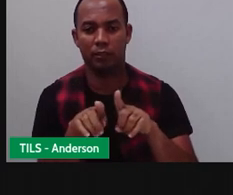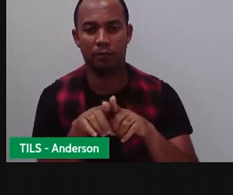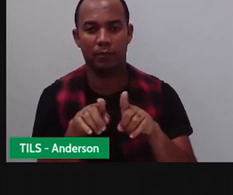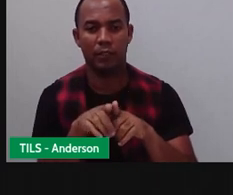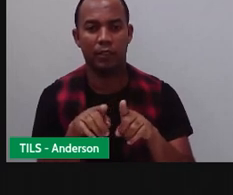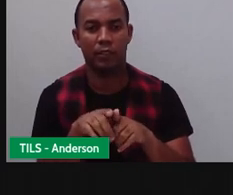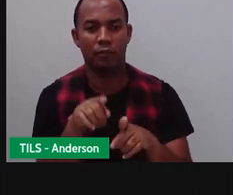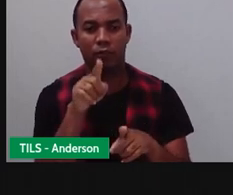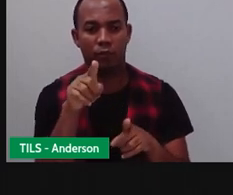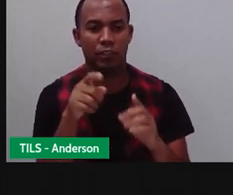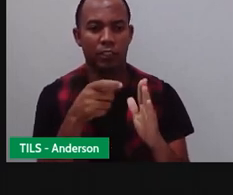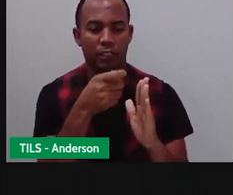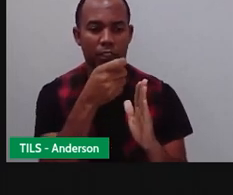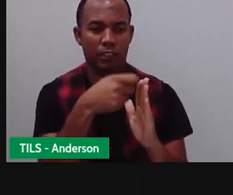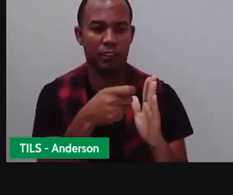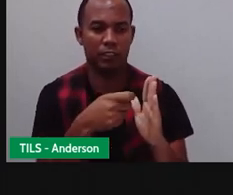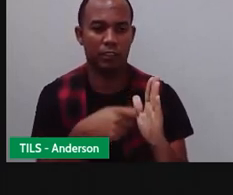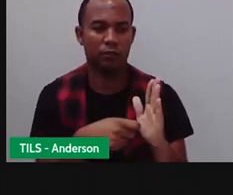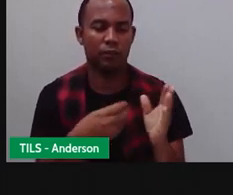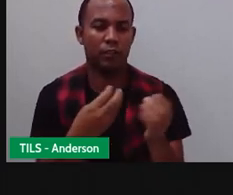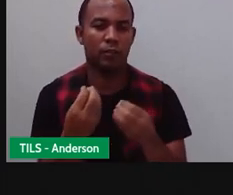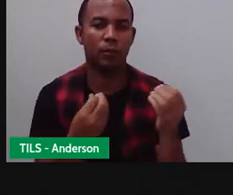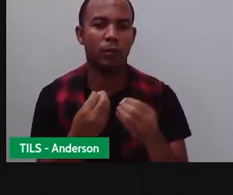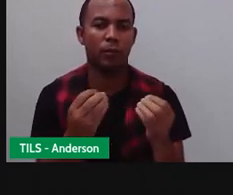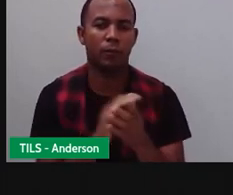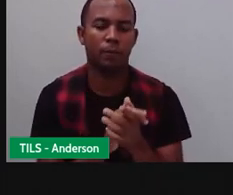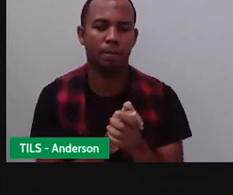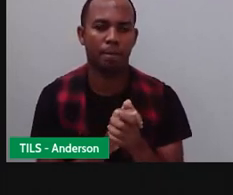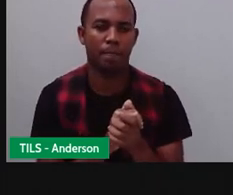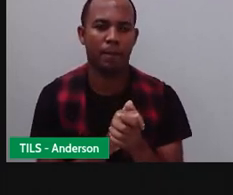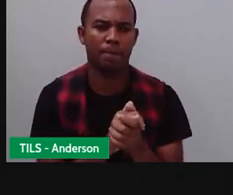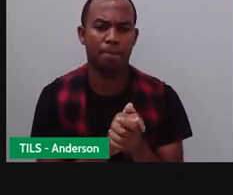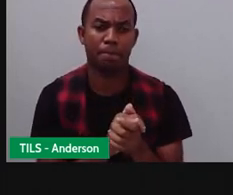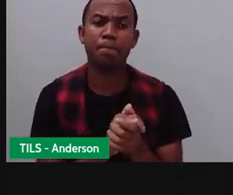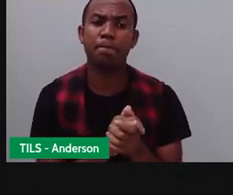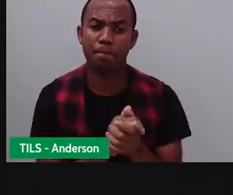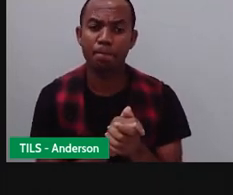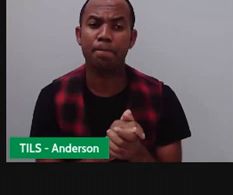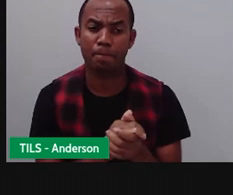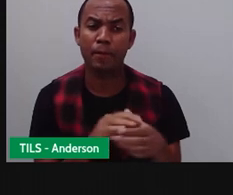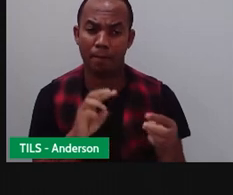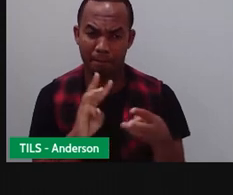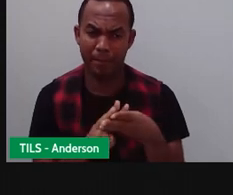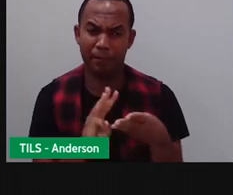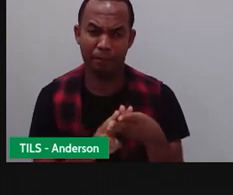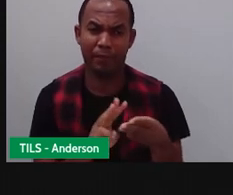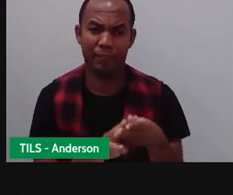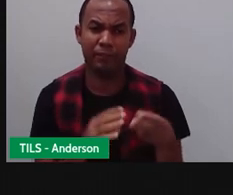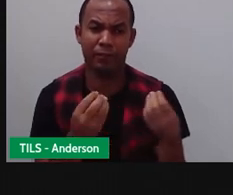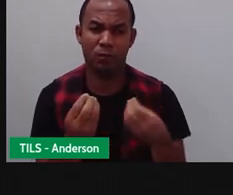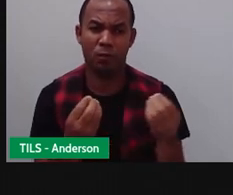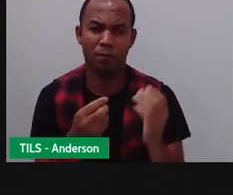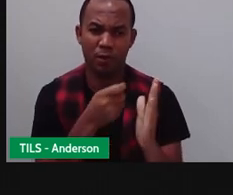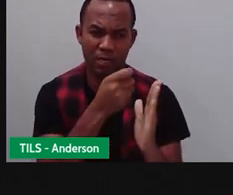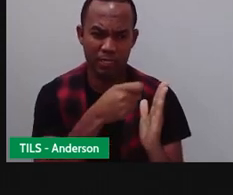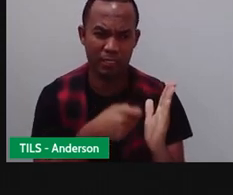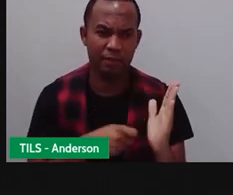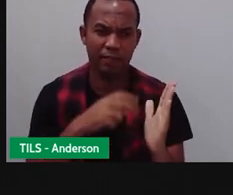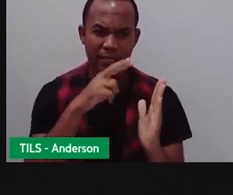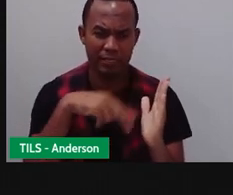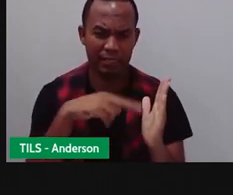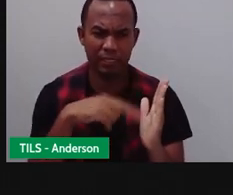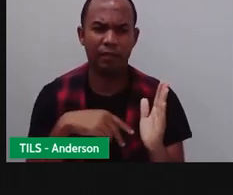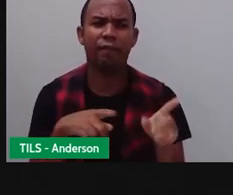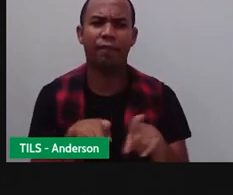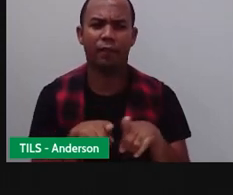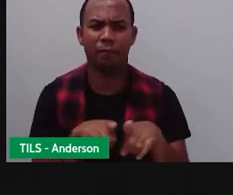Opa, Pro, que estranho, né? Escrever na aula de matemática, pois é, porque escrever e ler é um compromisso de todas